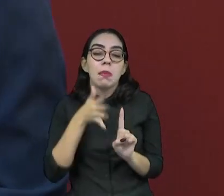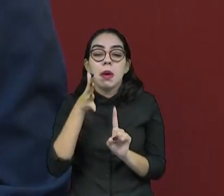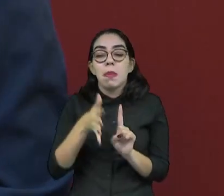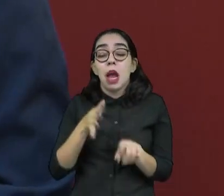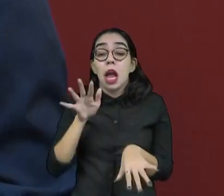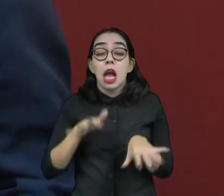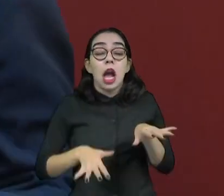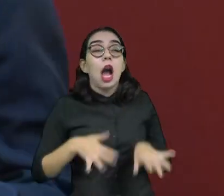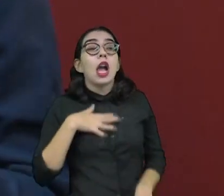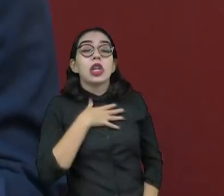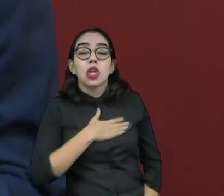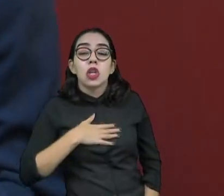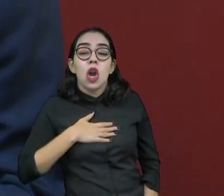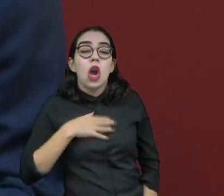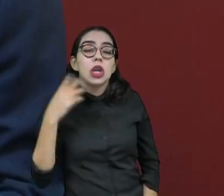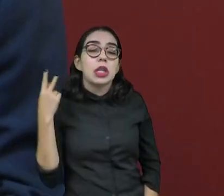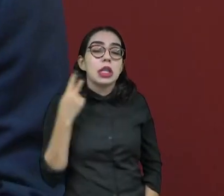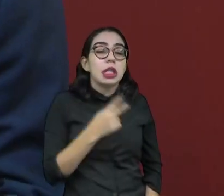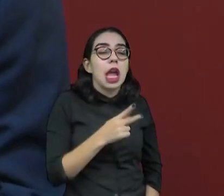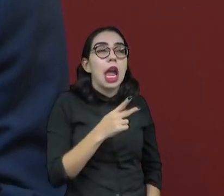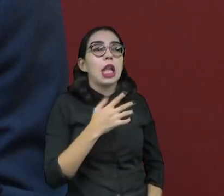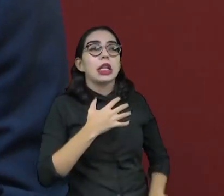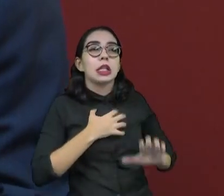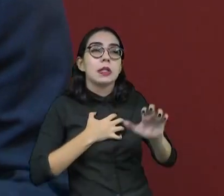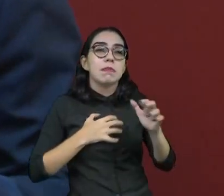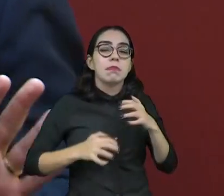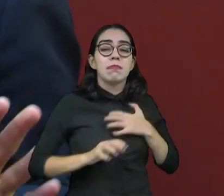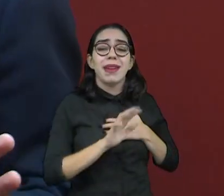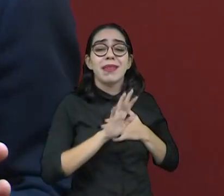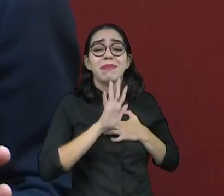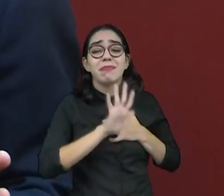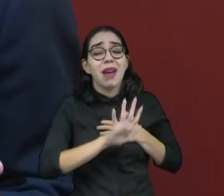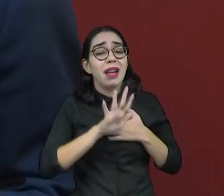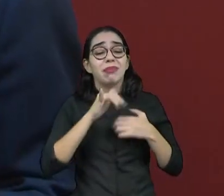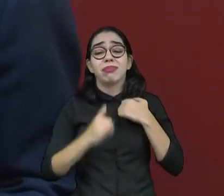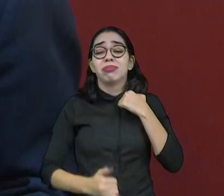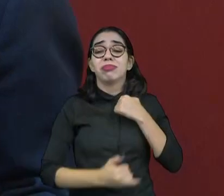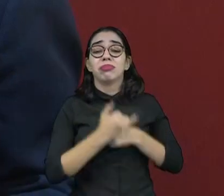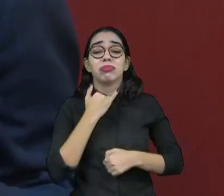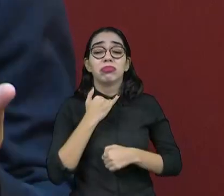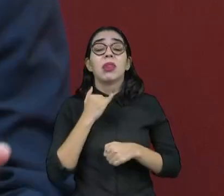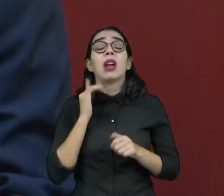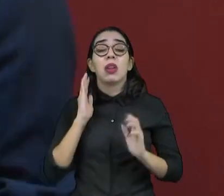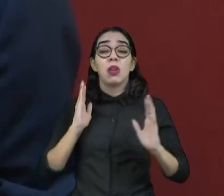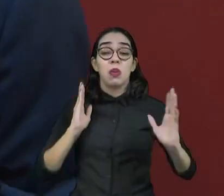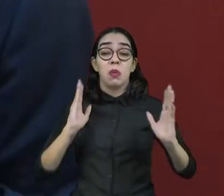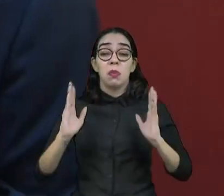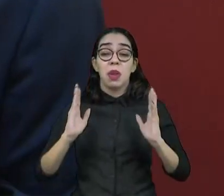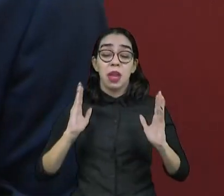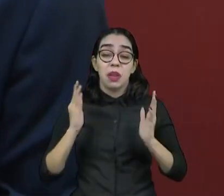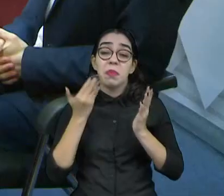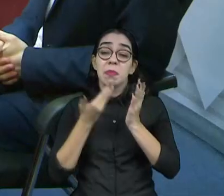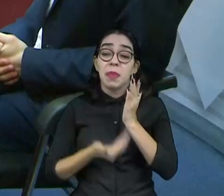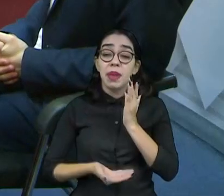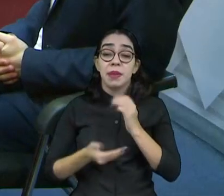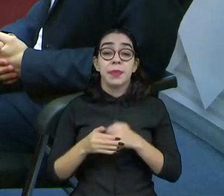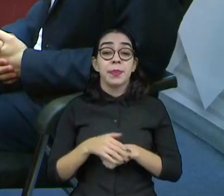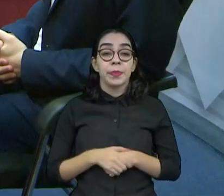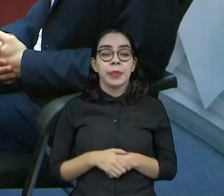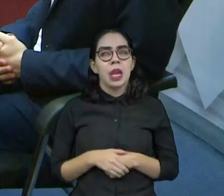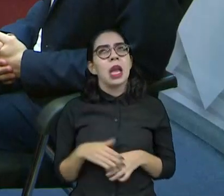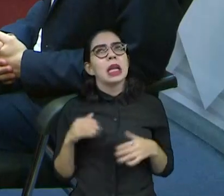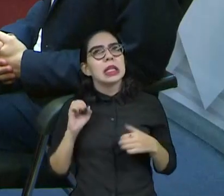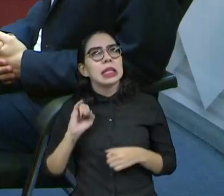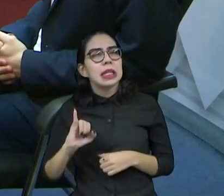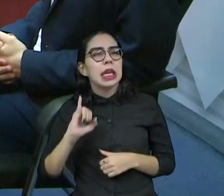inflamado, você ainda estamos num momento de campanha, de segundo, não acabou a campanha, ou seja, ainda a importância. depois